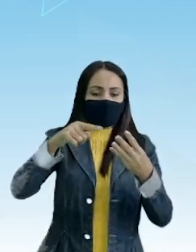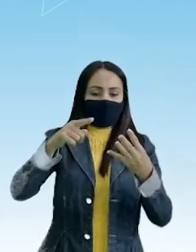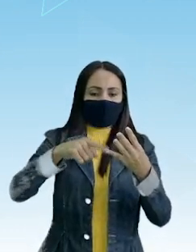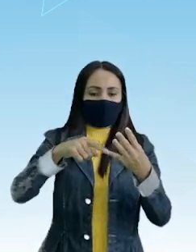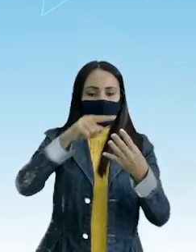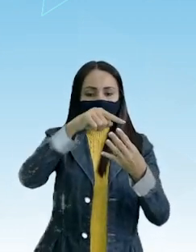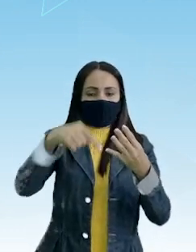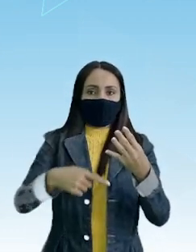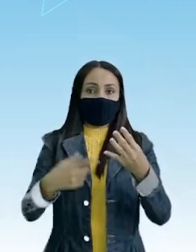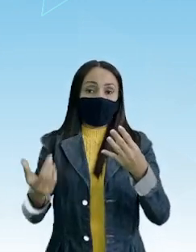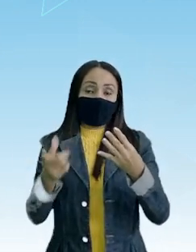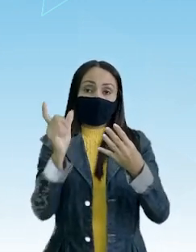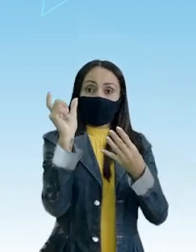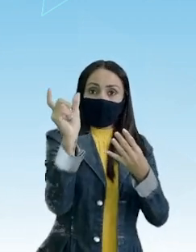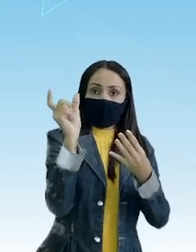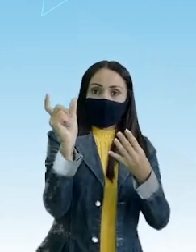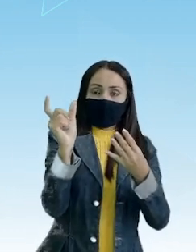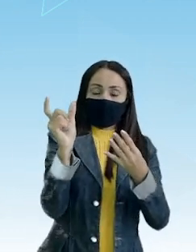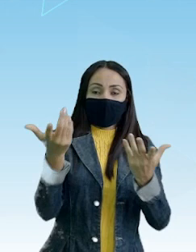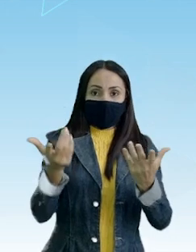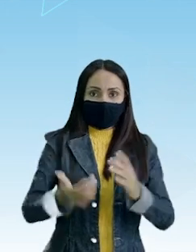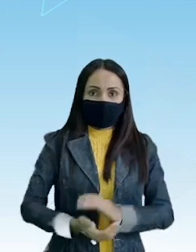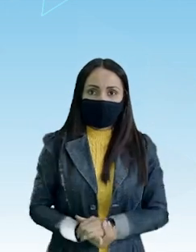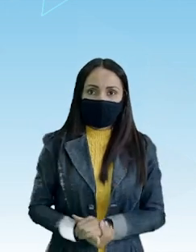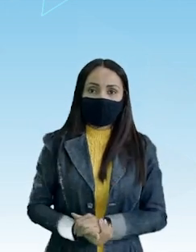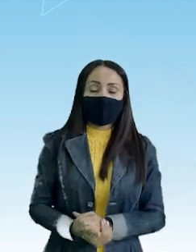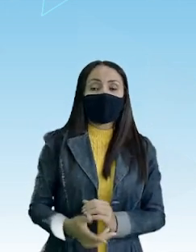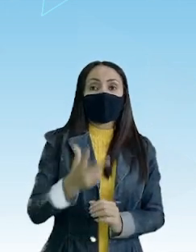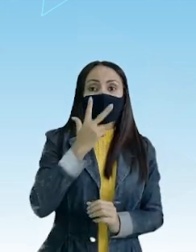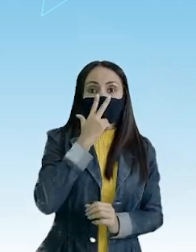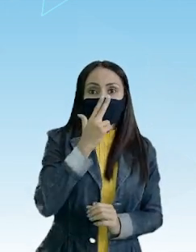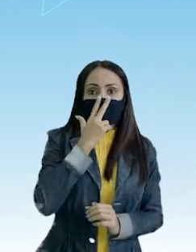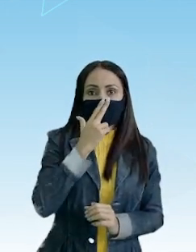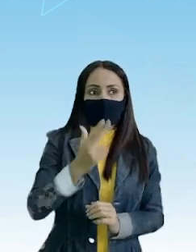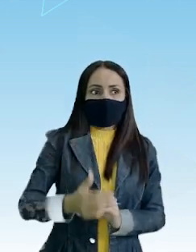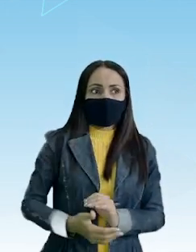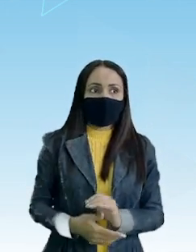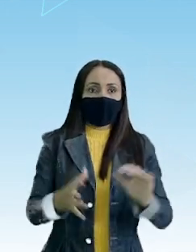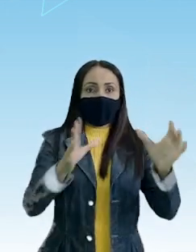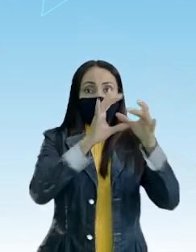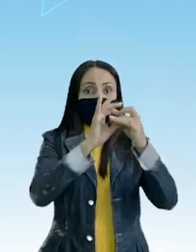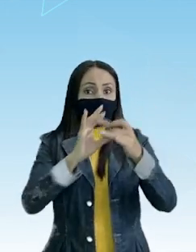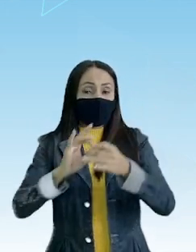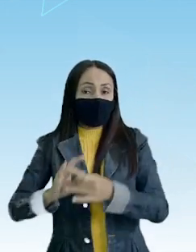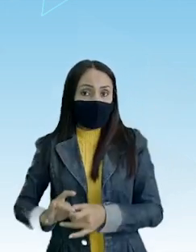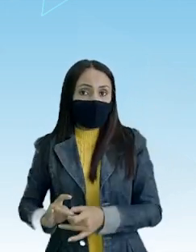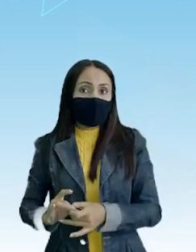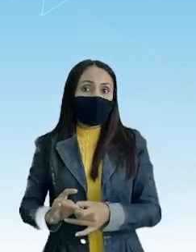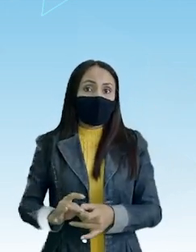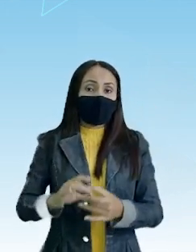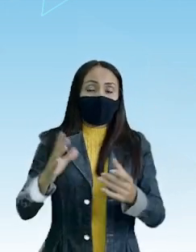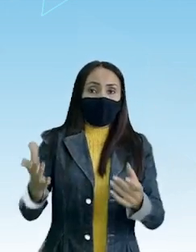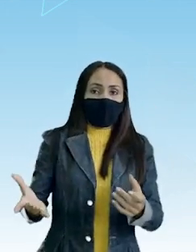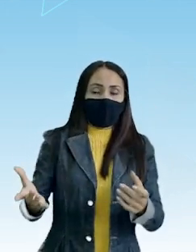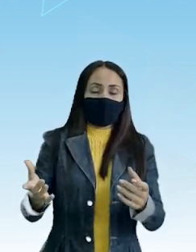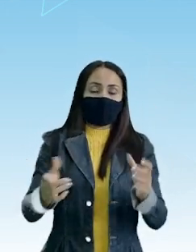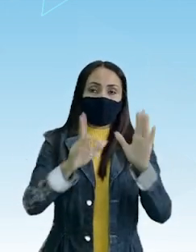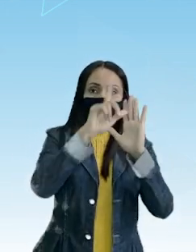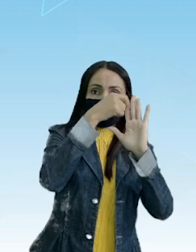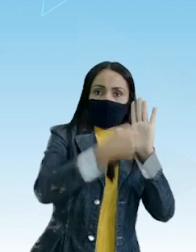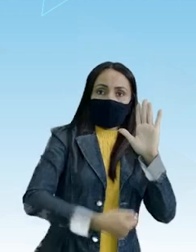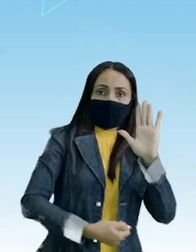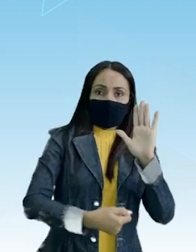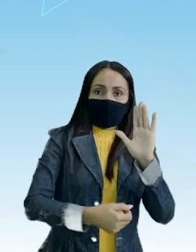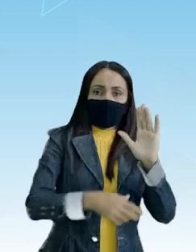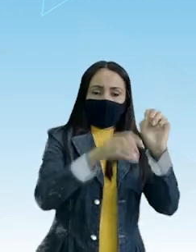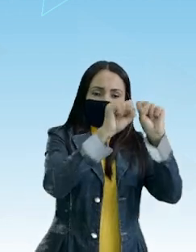Sinônimo Certo As palavras Parecidas O contexto O efeito De sentido A norma